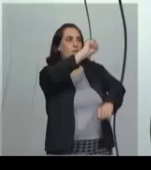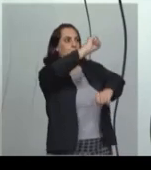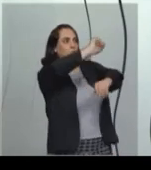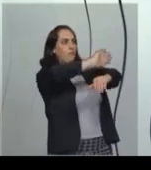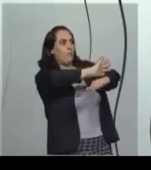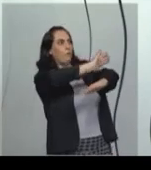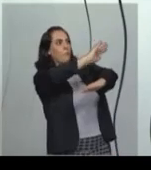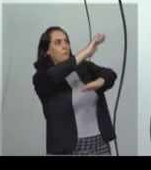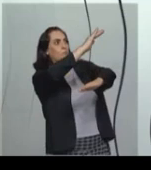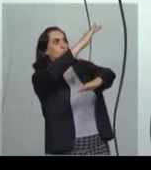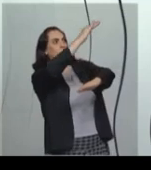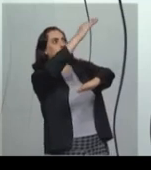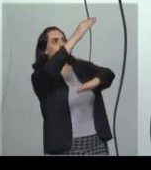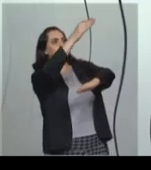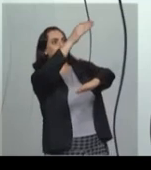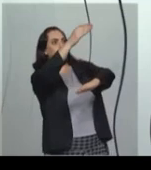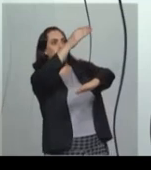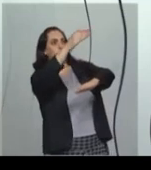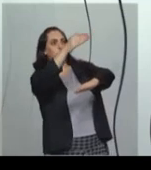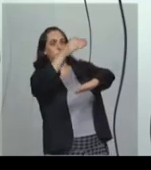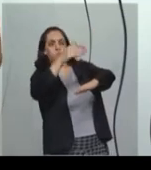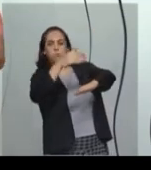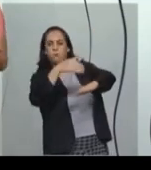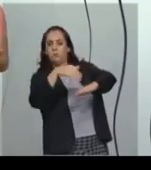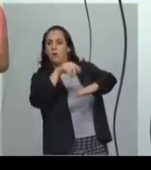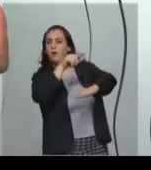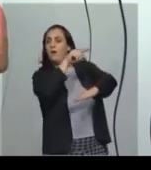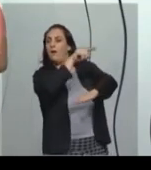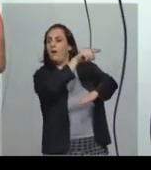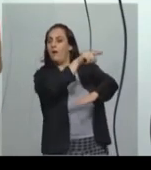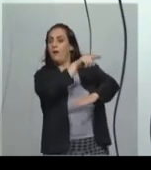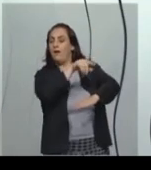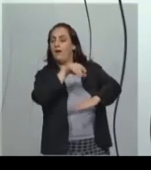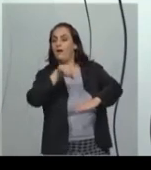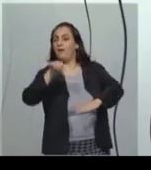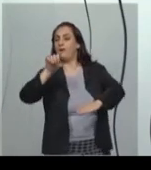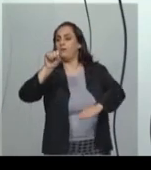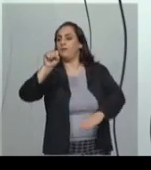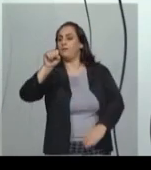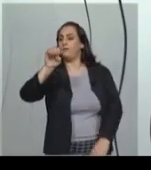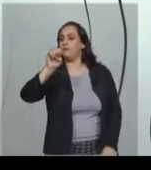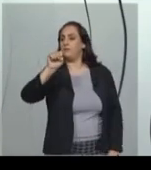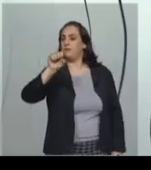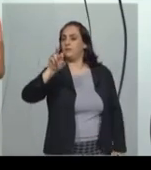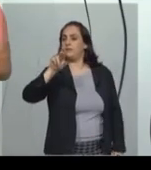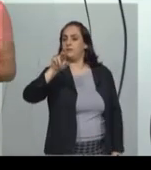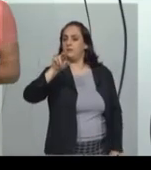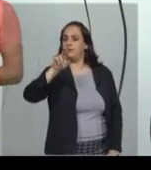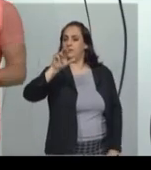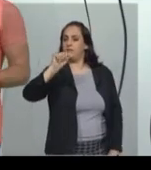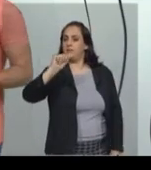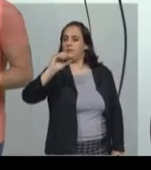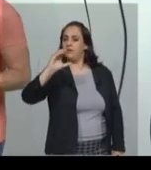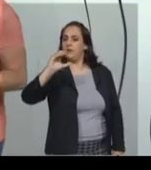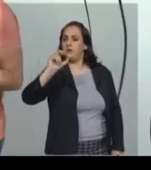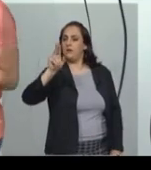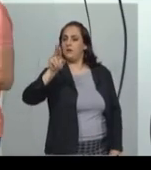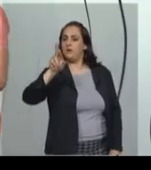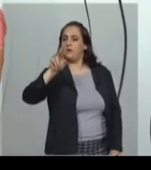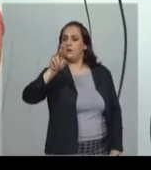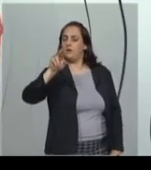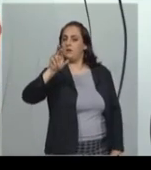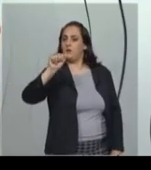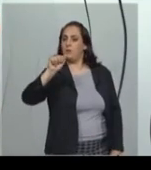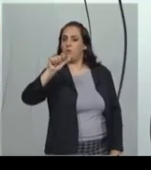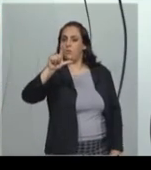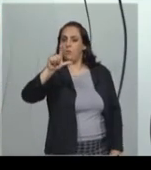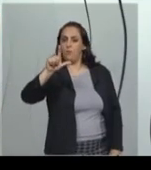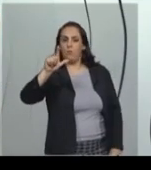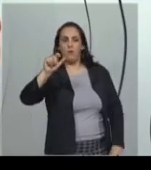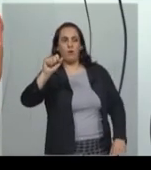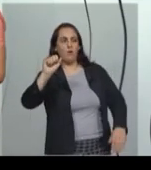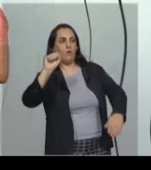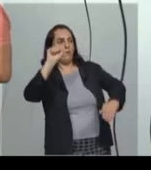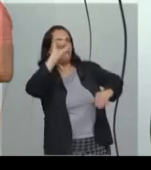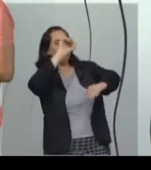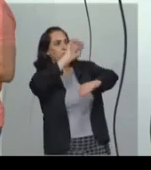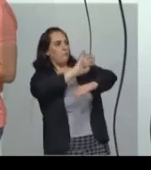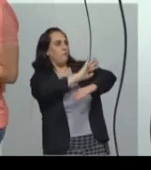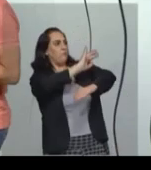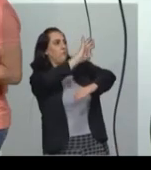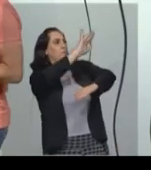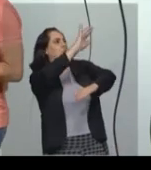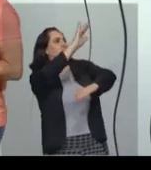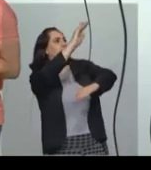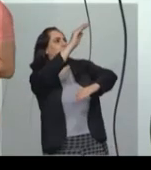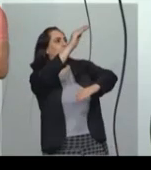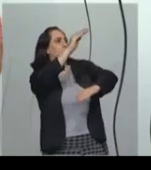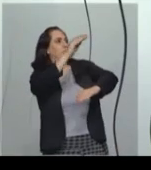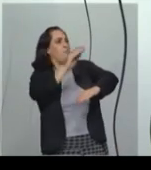cidade é uma coisa que eu gosto no meu município, na minha cidade. então, é uma identificação,